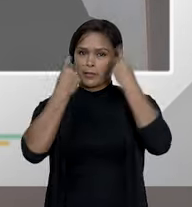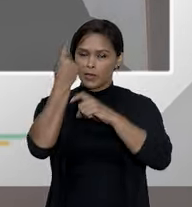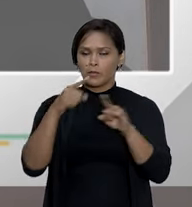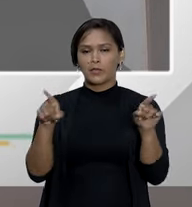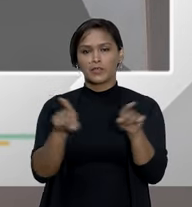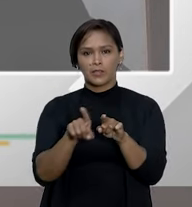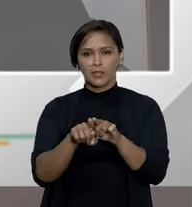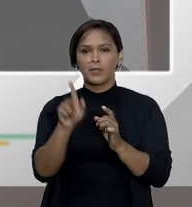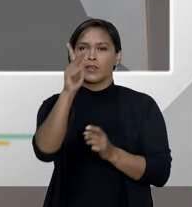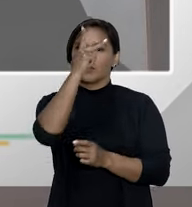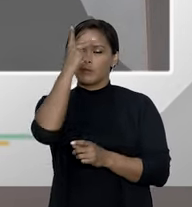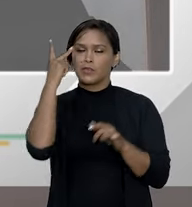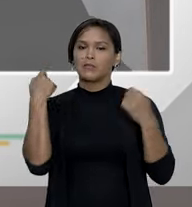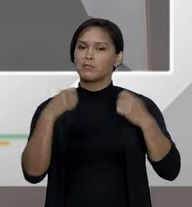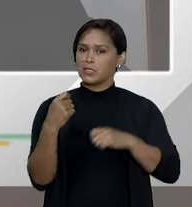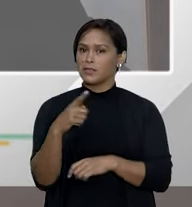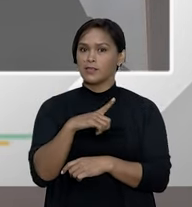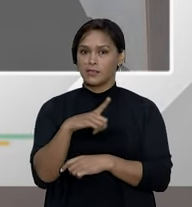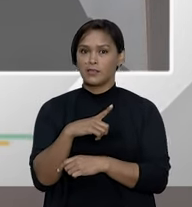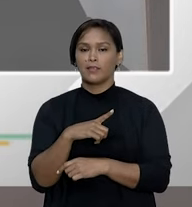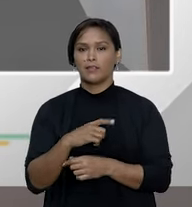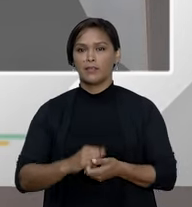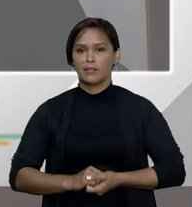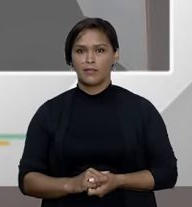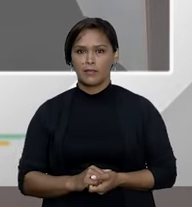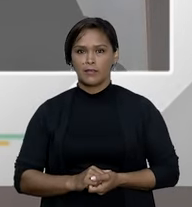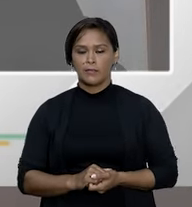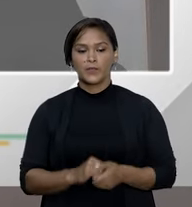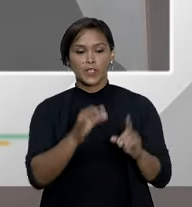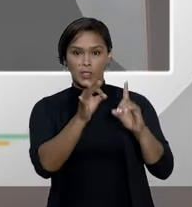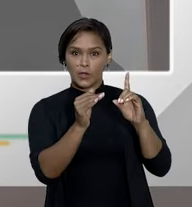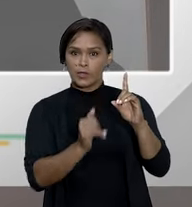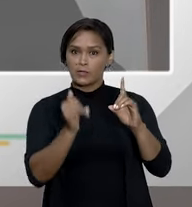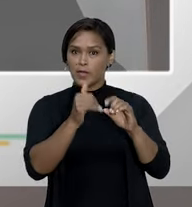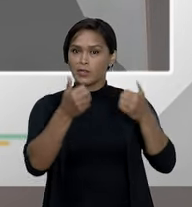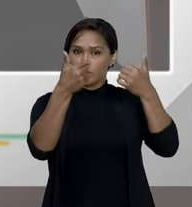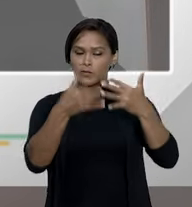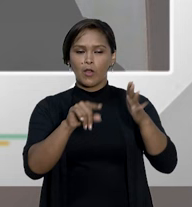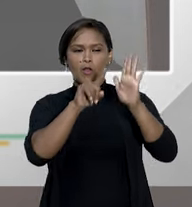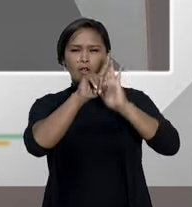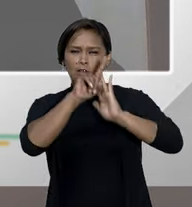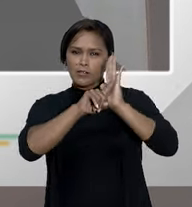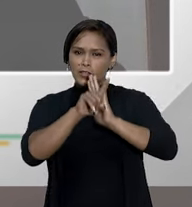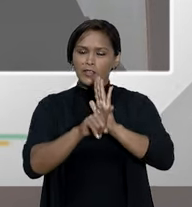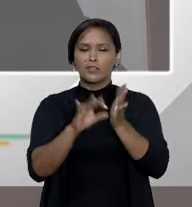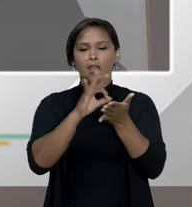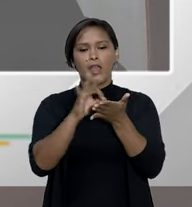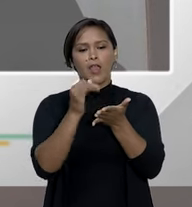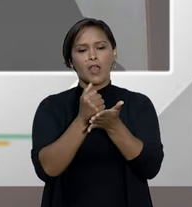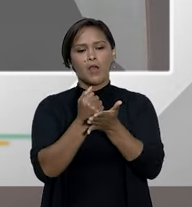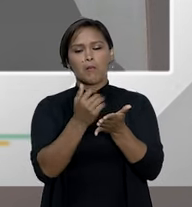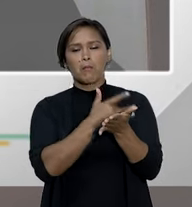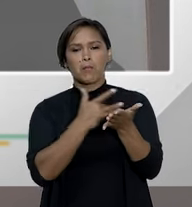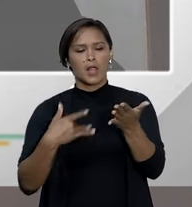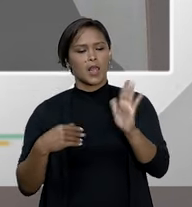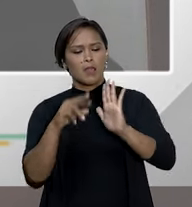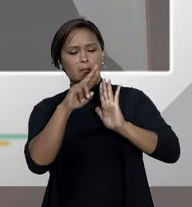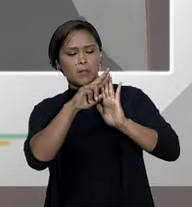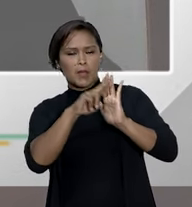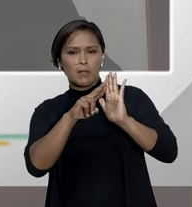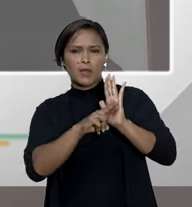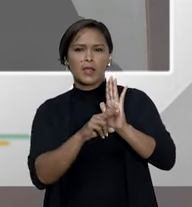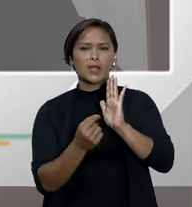que o indivíduo pode eventualmente ter e isso que o desembargador falou verificar se esse plano oferece